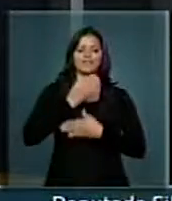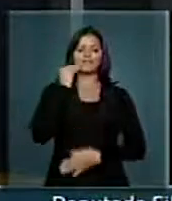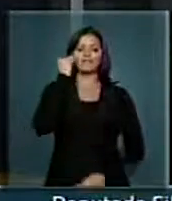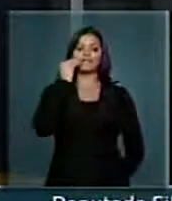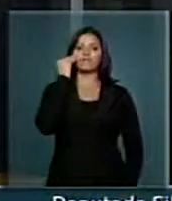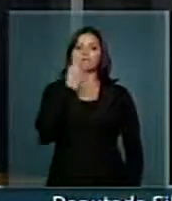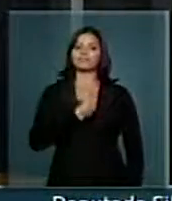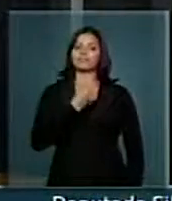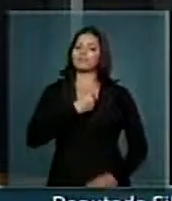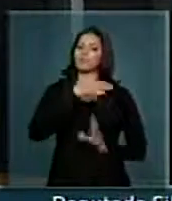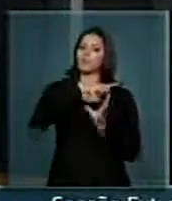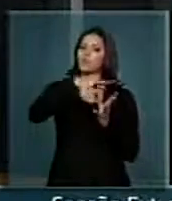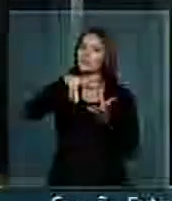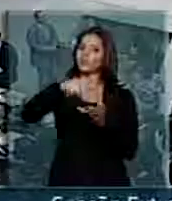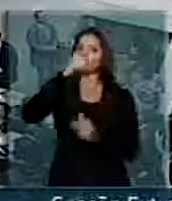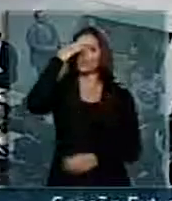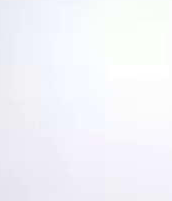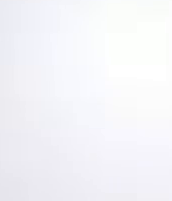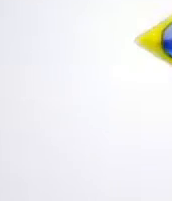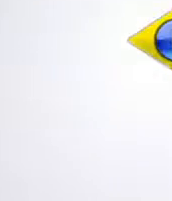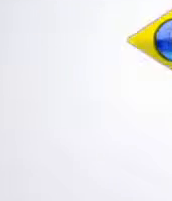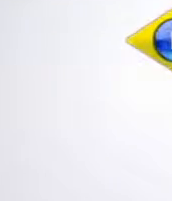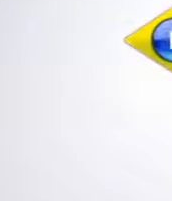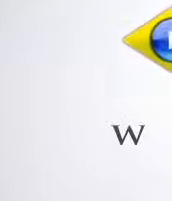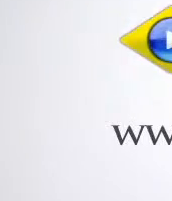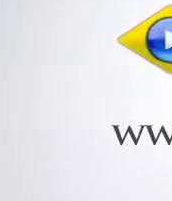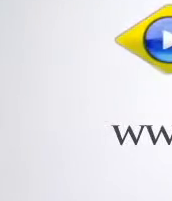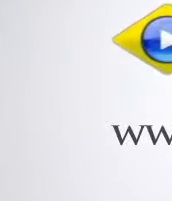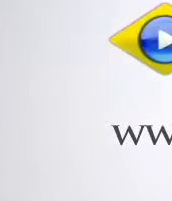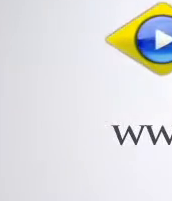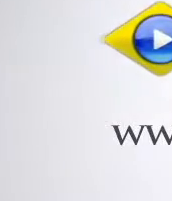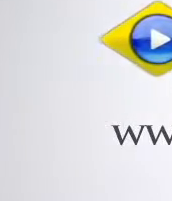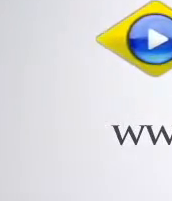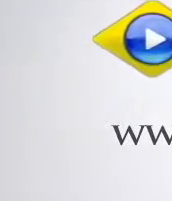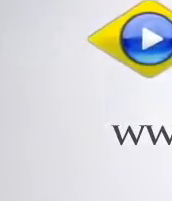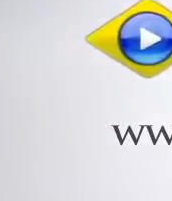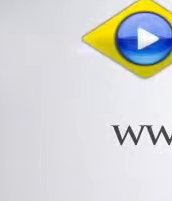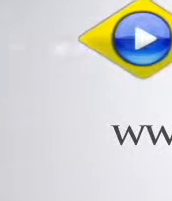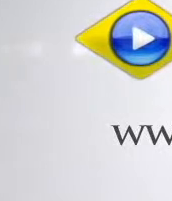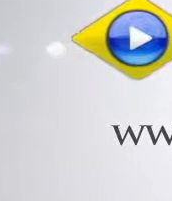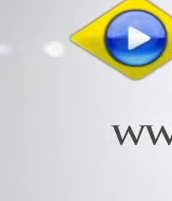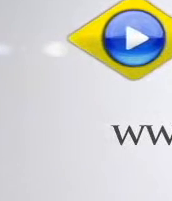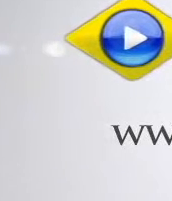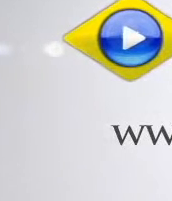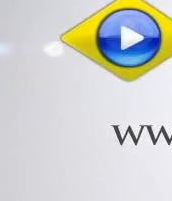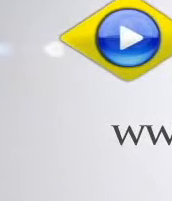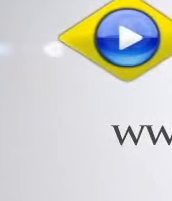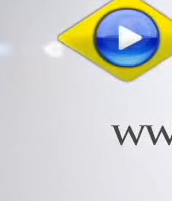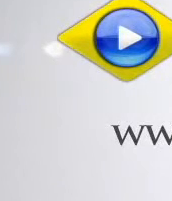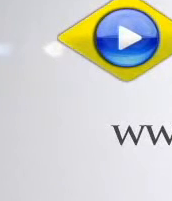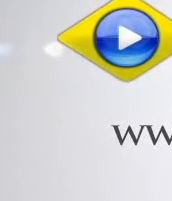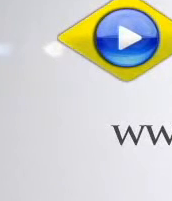resto do mundo. Muito obrigado, presidente. E eles querem... Eu queria apelar aqui... Eu queria apelar aqui...